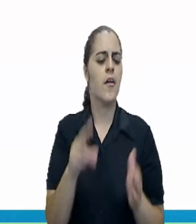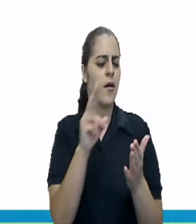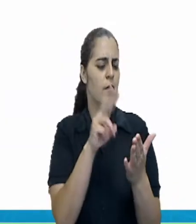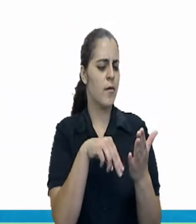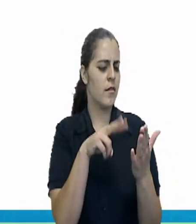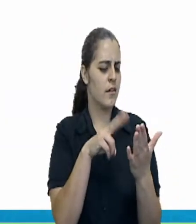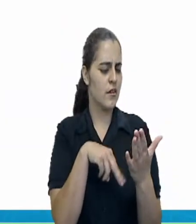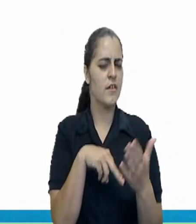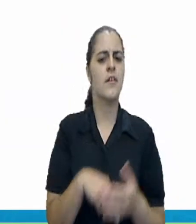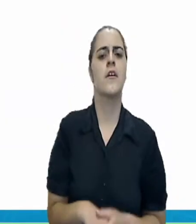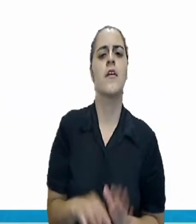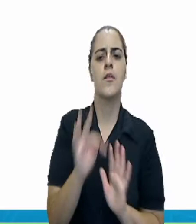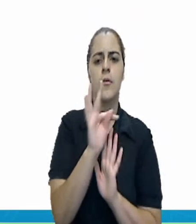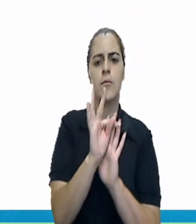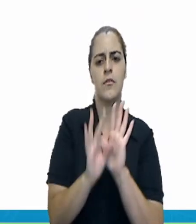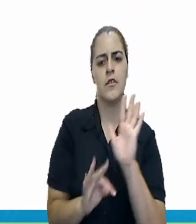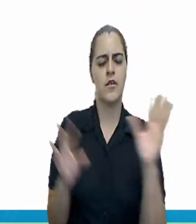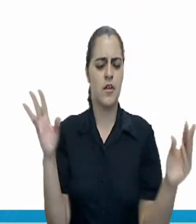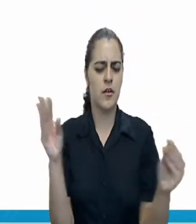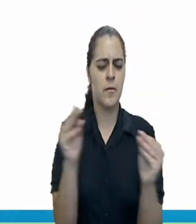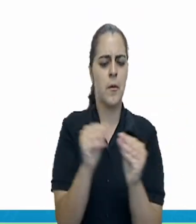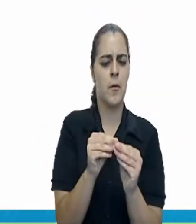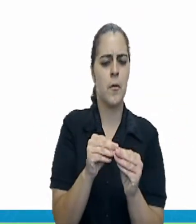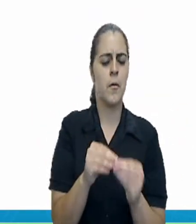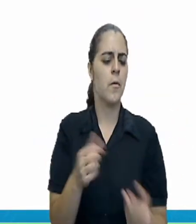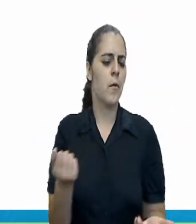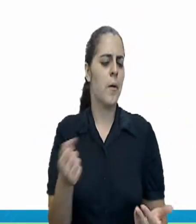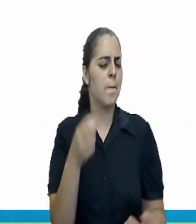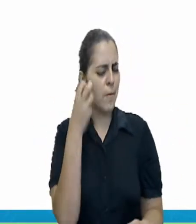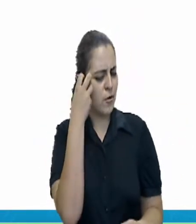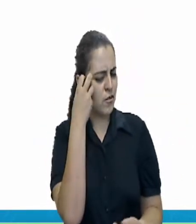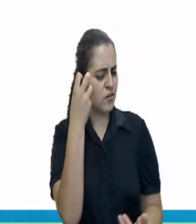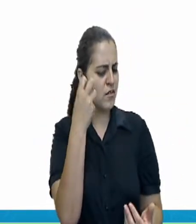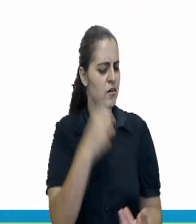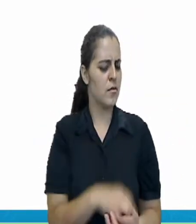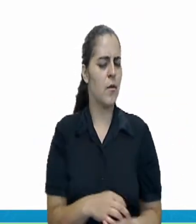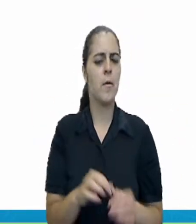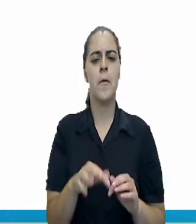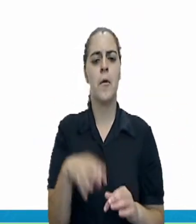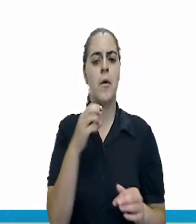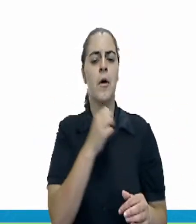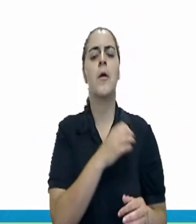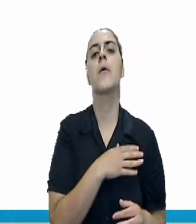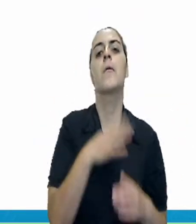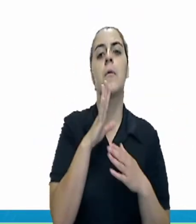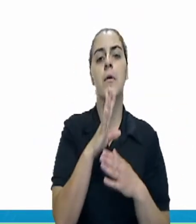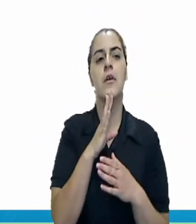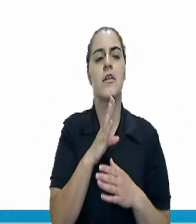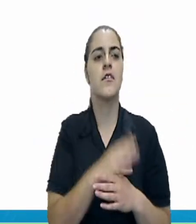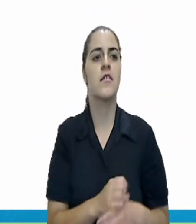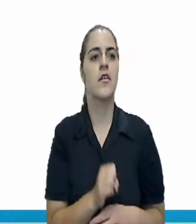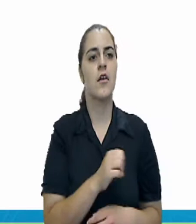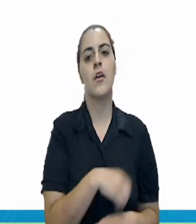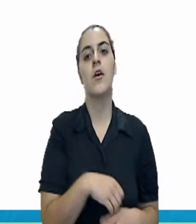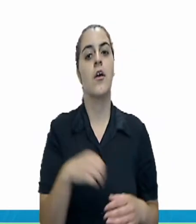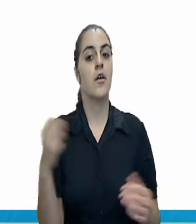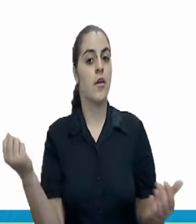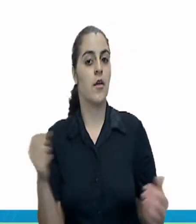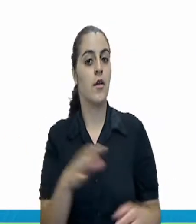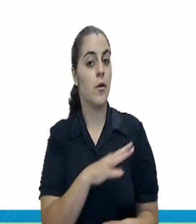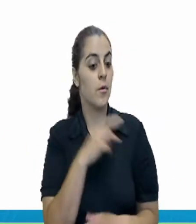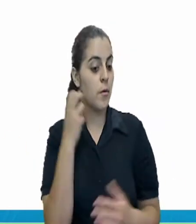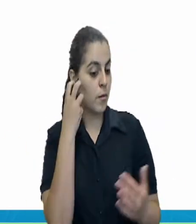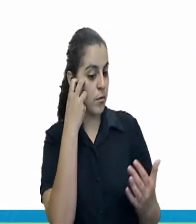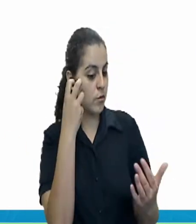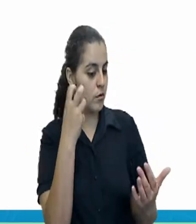resenha, o leitor pode se interessar ou não por conhecer uma obra. É aqui, ó. É aqui